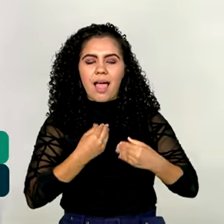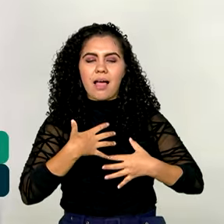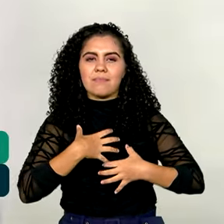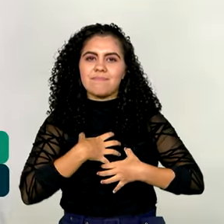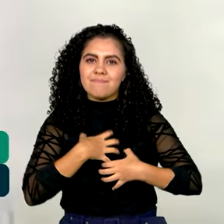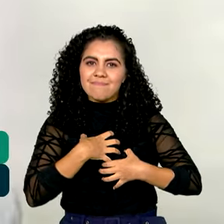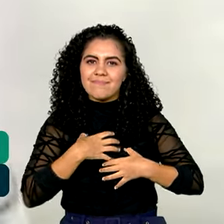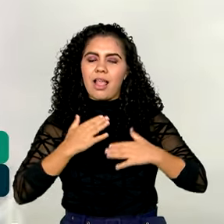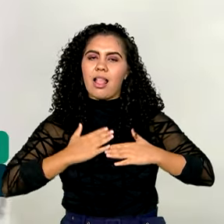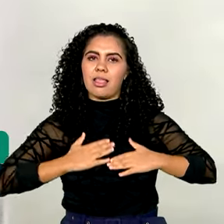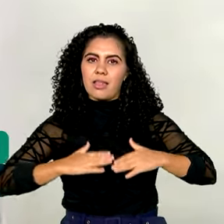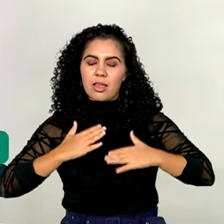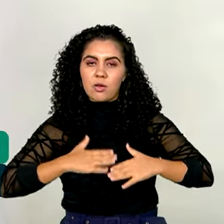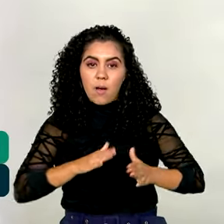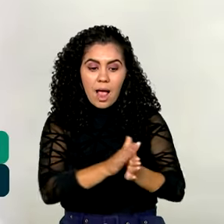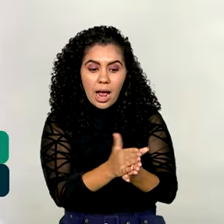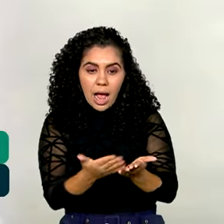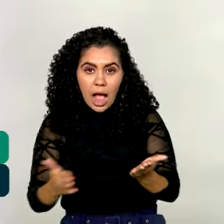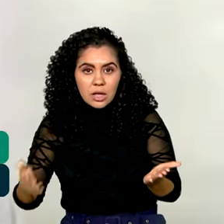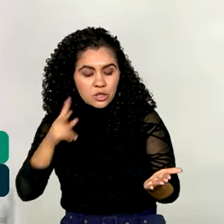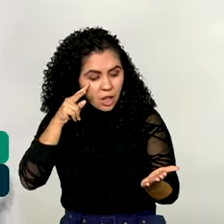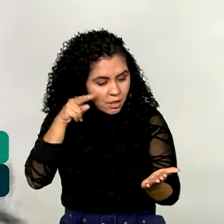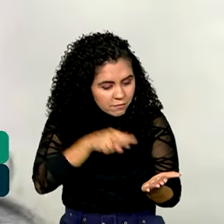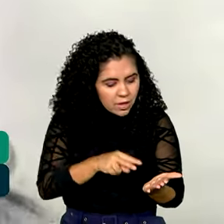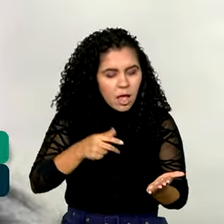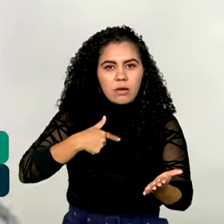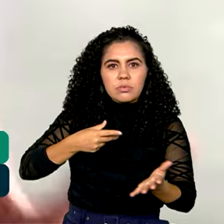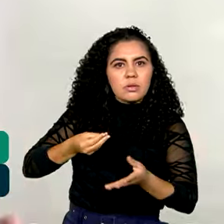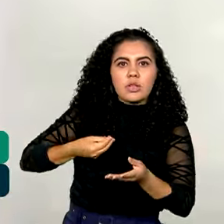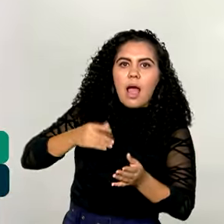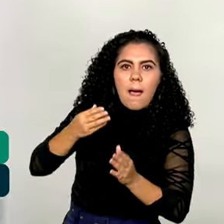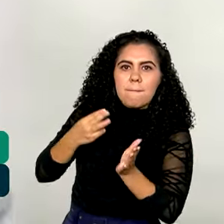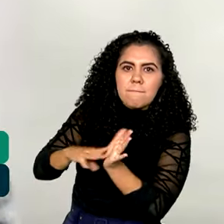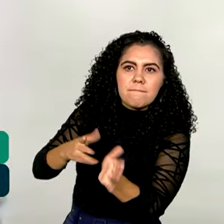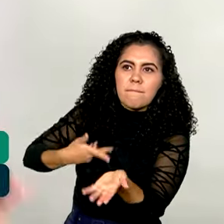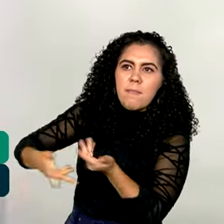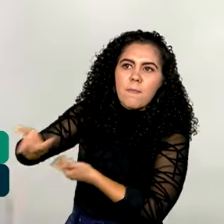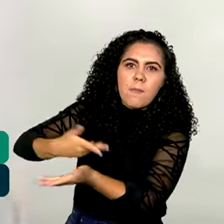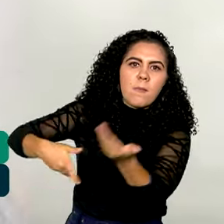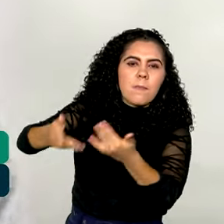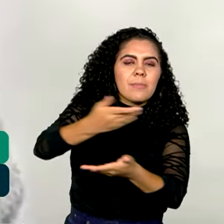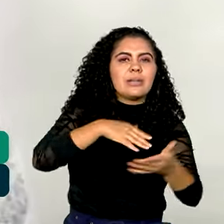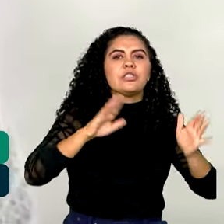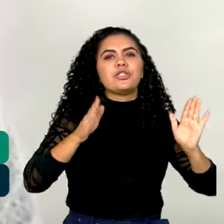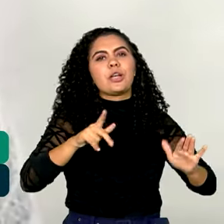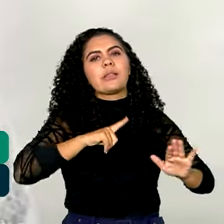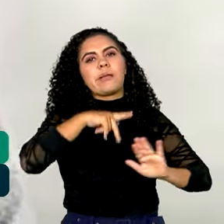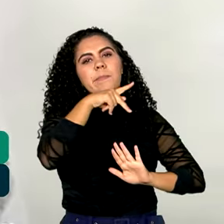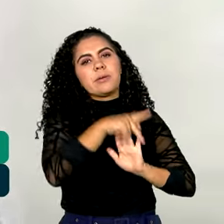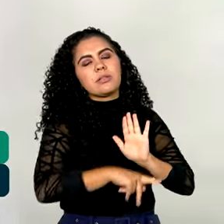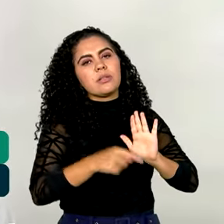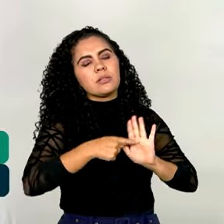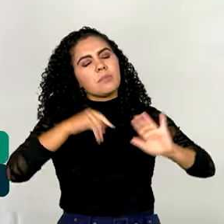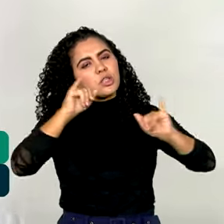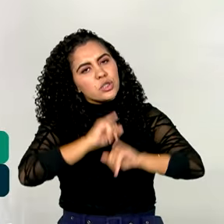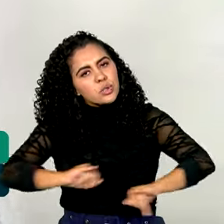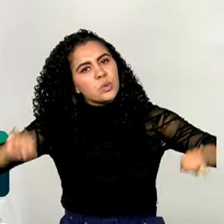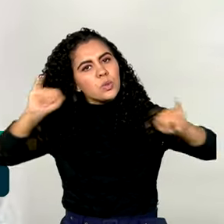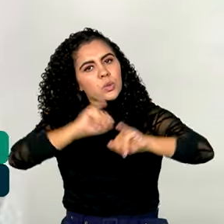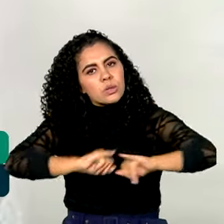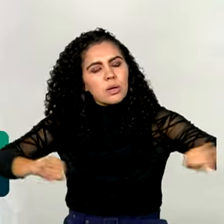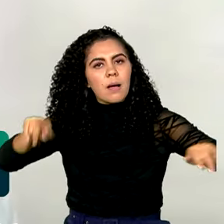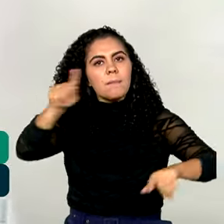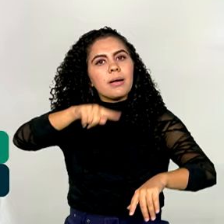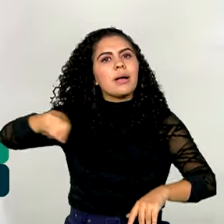quando eu vi a cartilha, a gente compartilhou com elas e a gente já tem todo um projeto para divulgar cada vez mais, para que elas saibam que elas